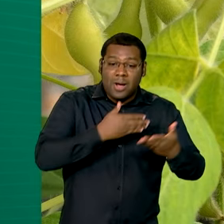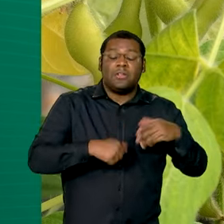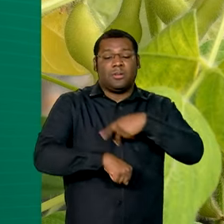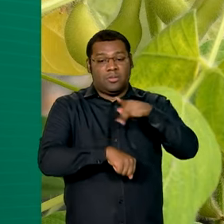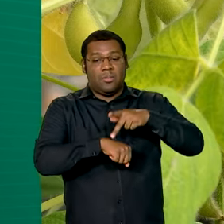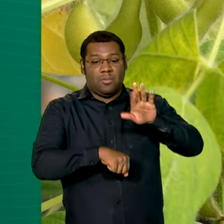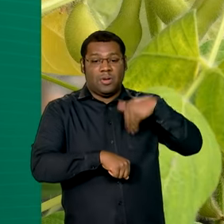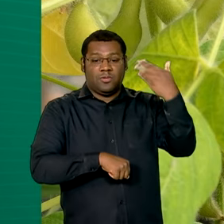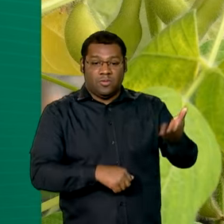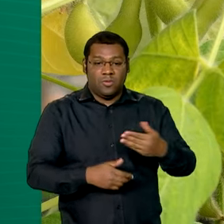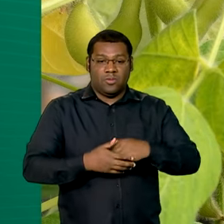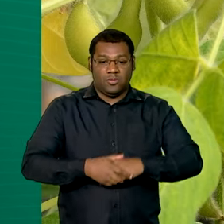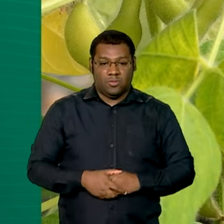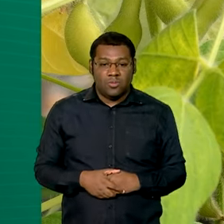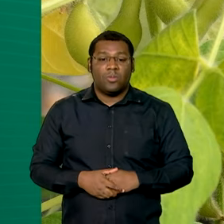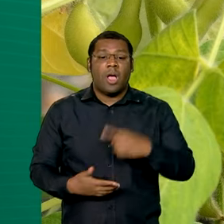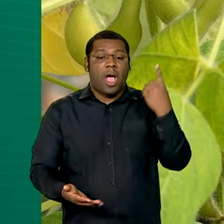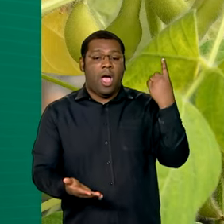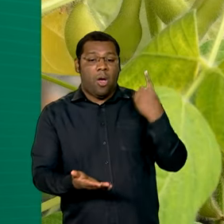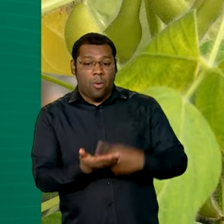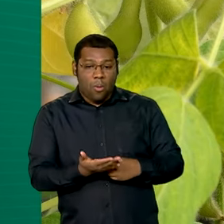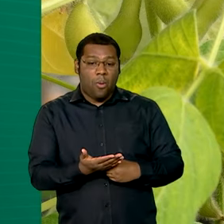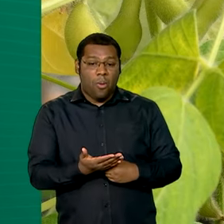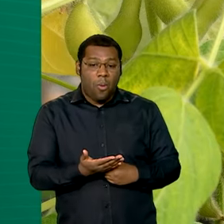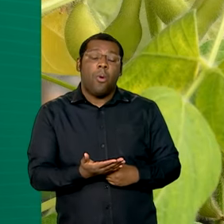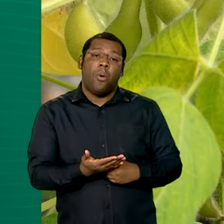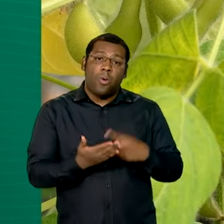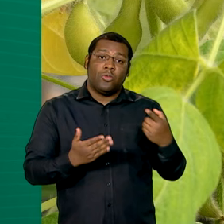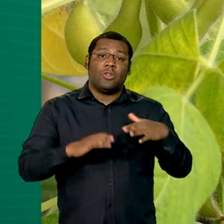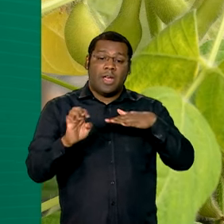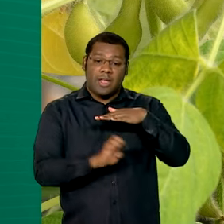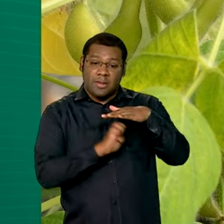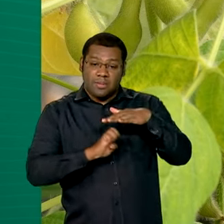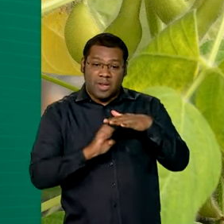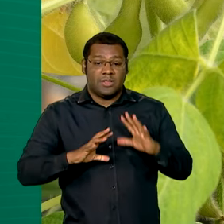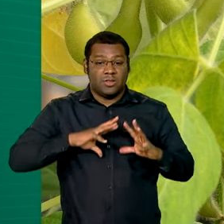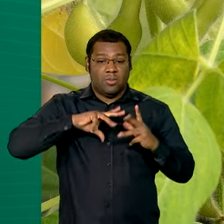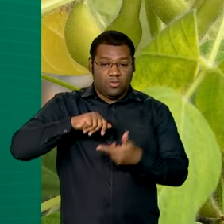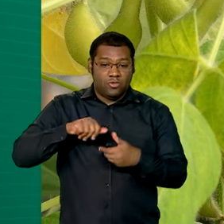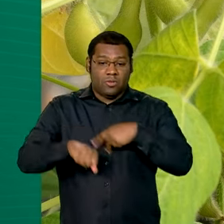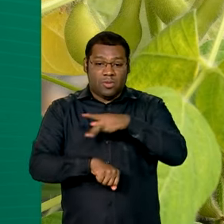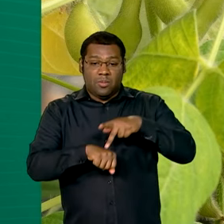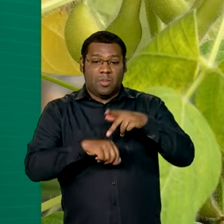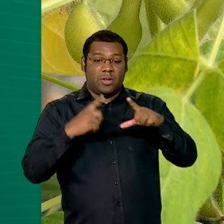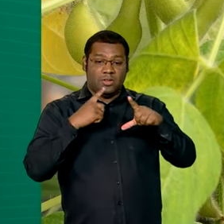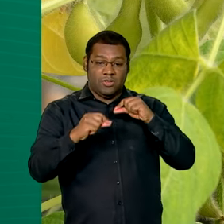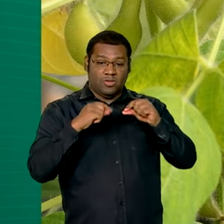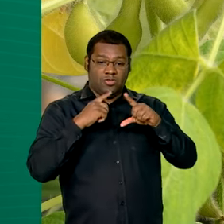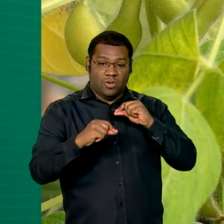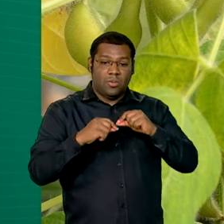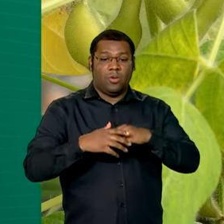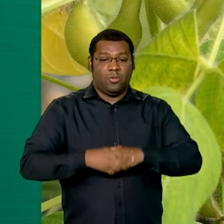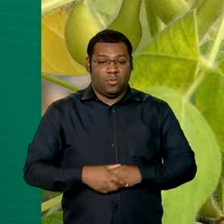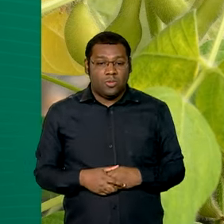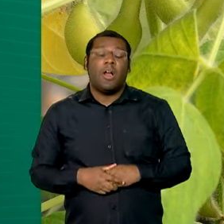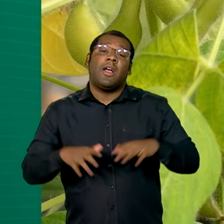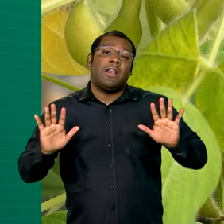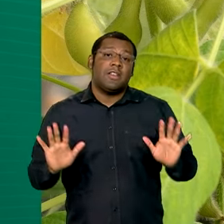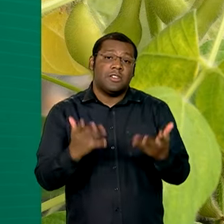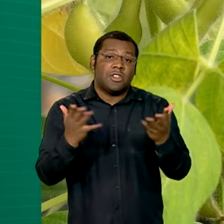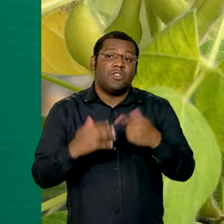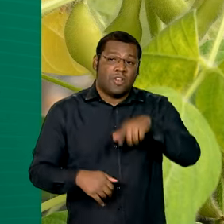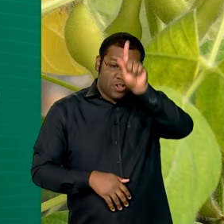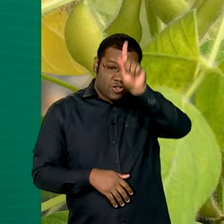acordo com a Agência de Cooperação Internacional do Japão para otimizar o processo produtivo brasileiro por meio do estímulo à